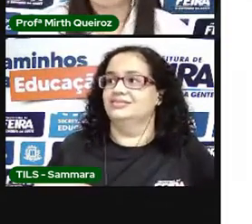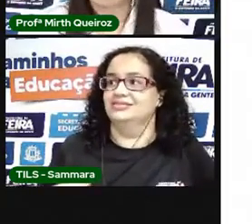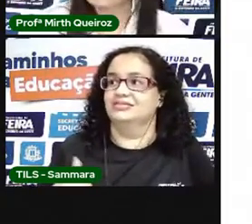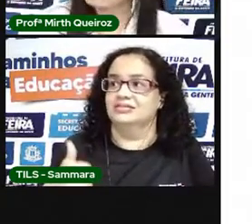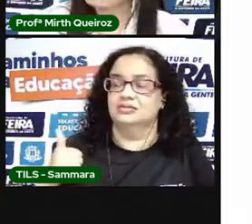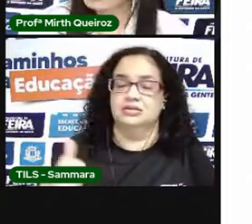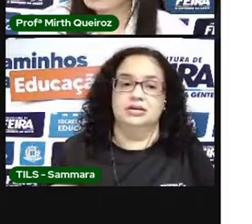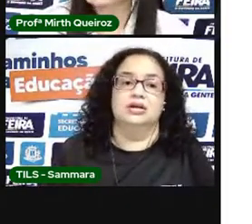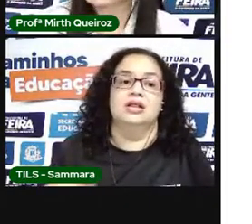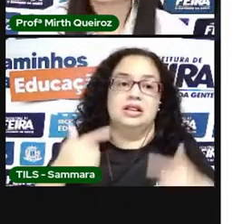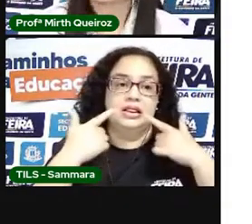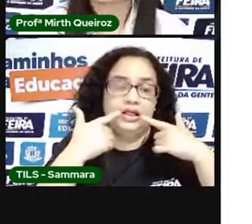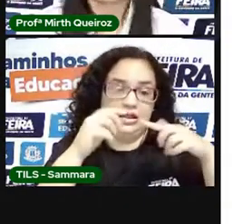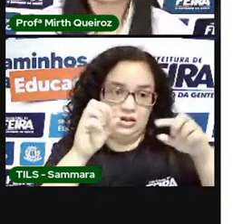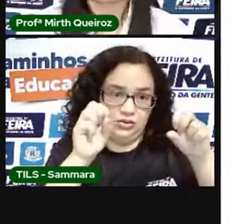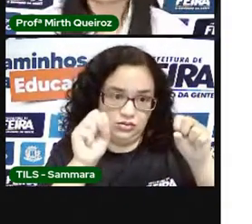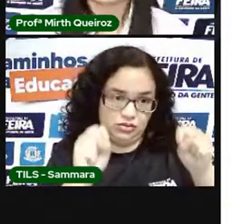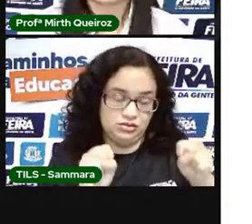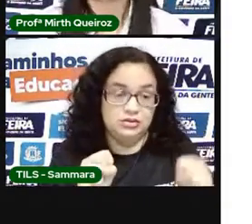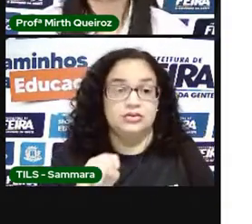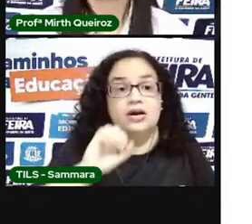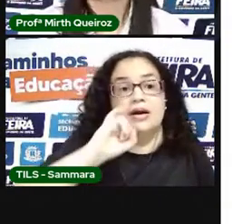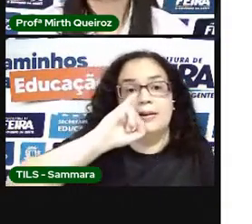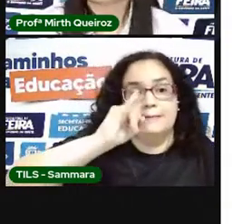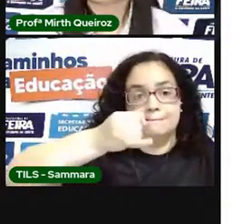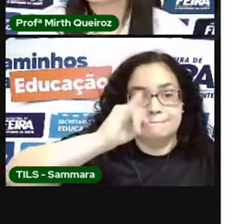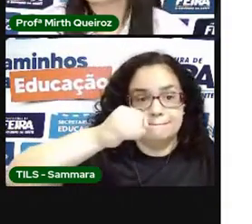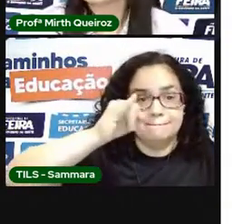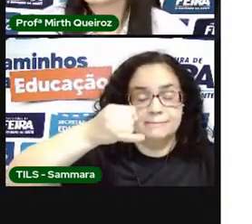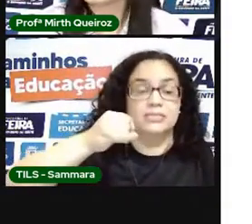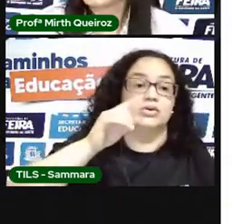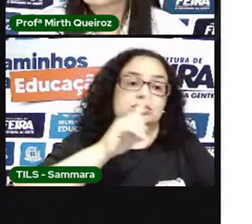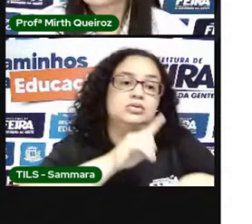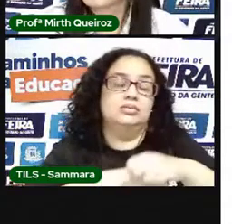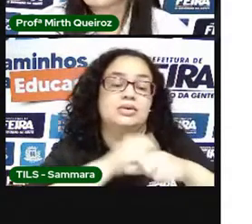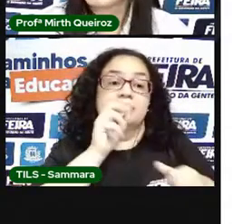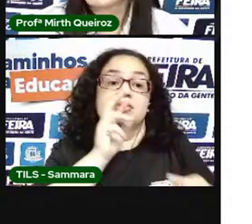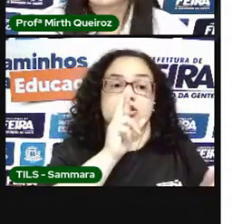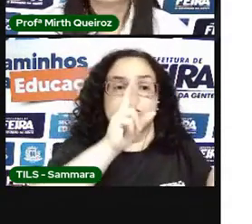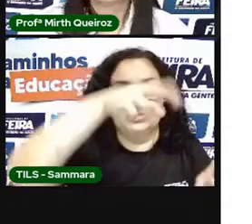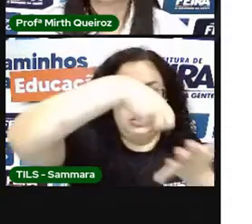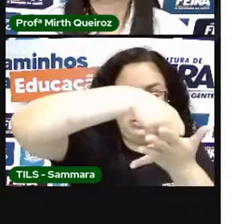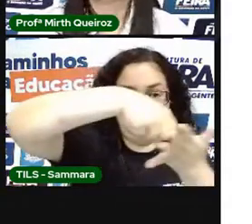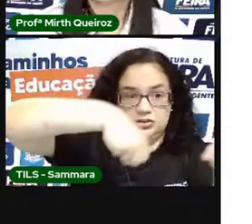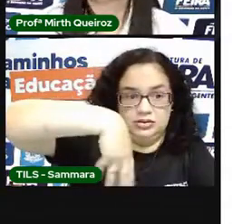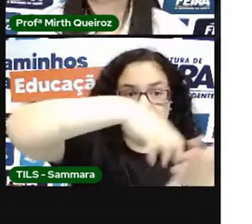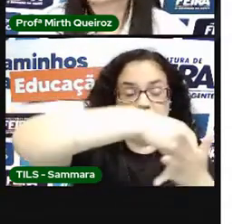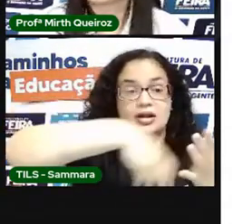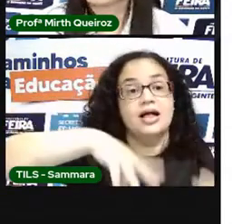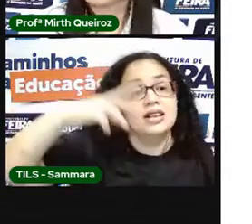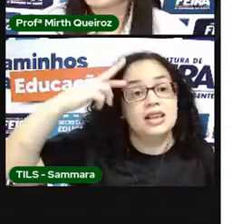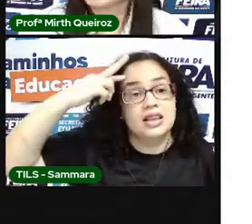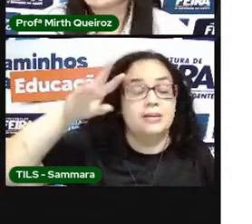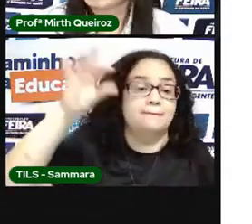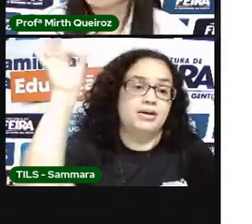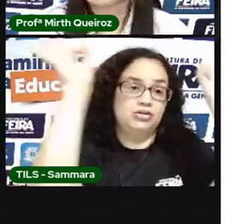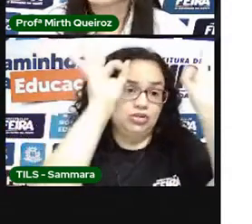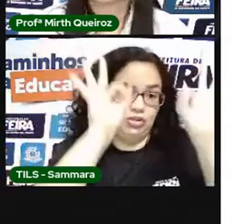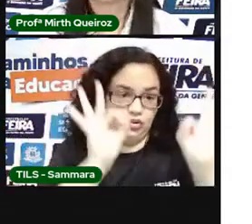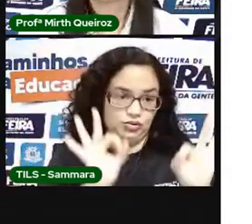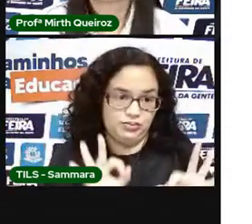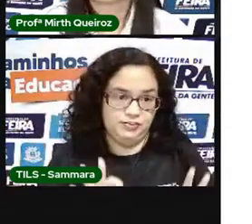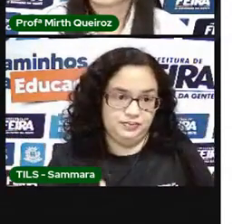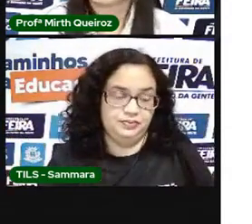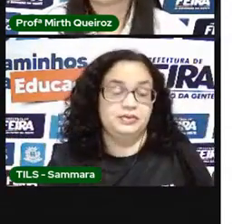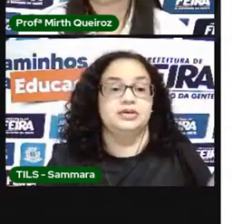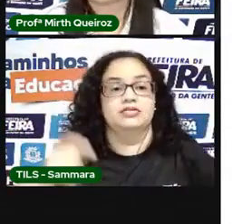né? A aula de linguagens. Vocês vão aproveitar esse tempo para poder realizar as atividades de vocês. lembrem-se de organizar todo o material que